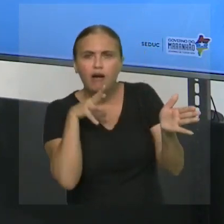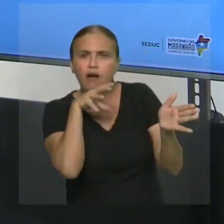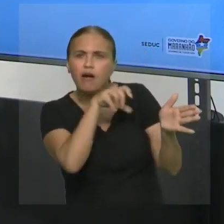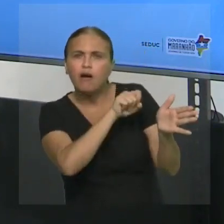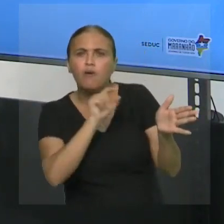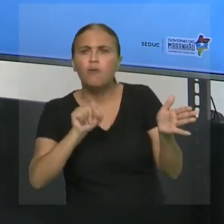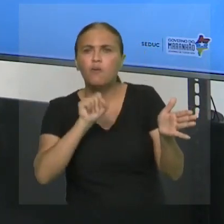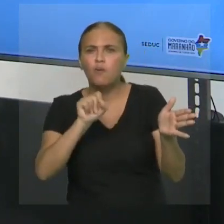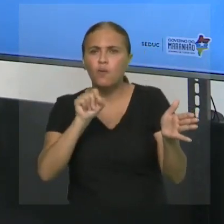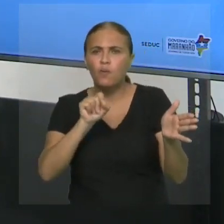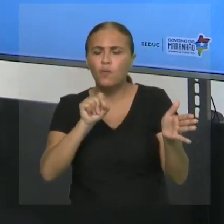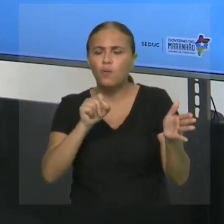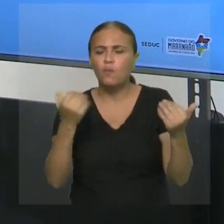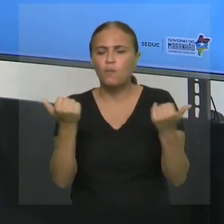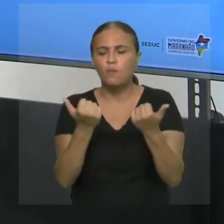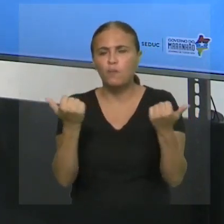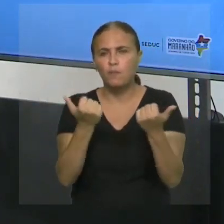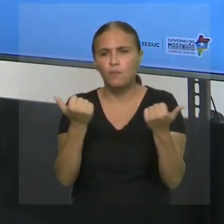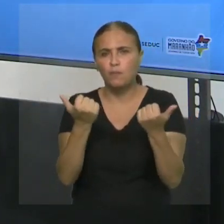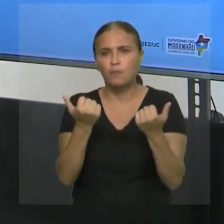subtração de números inteiros?